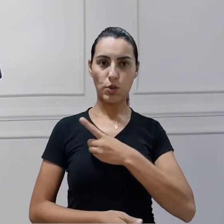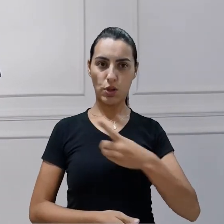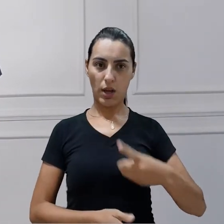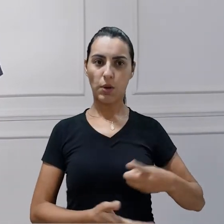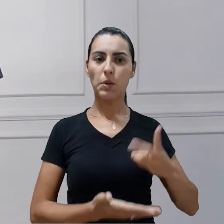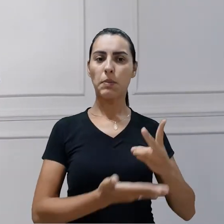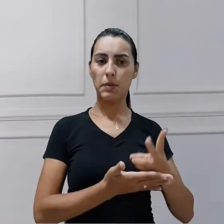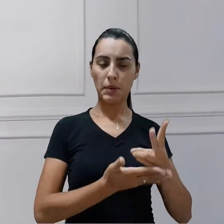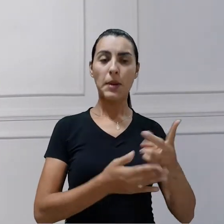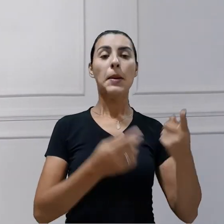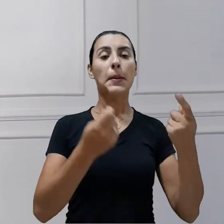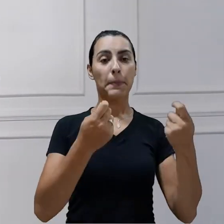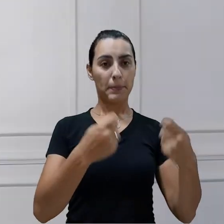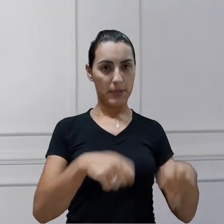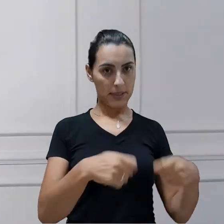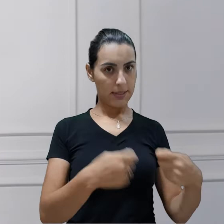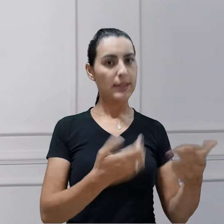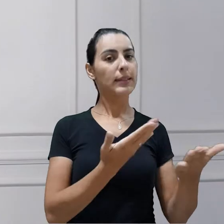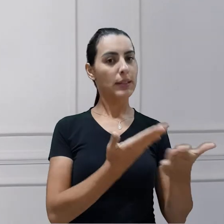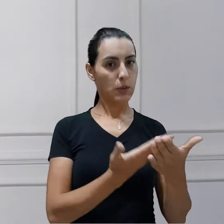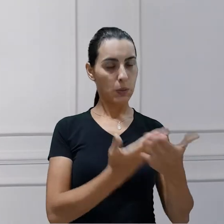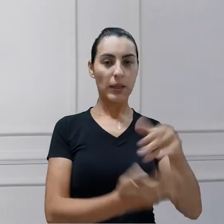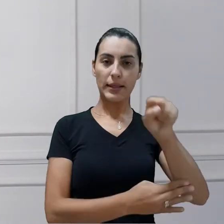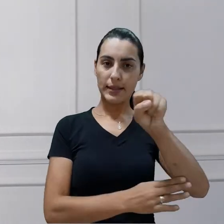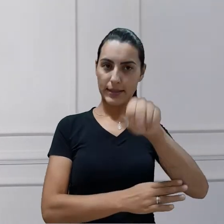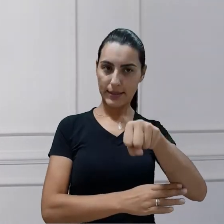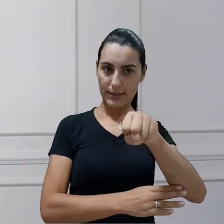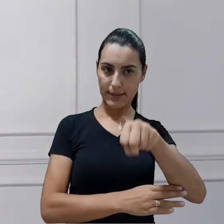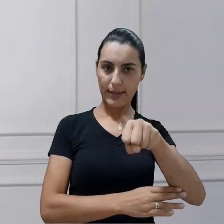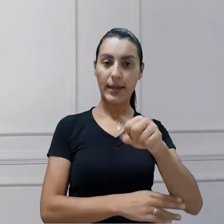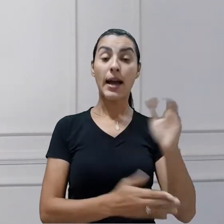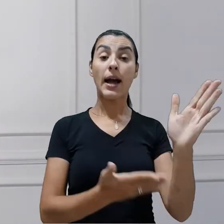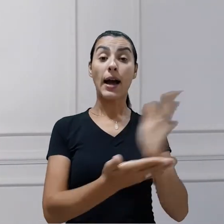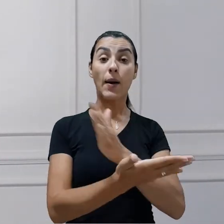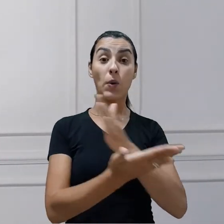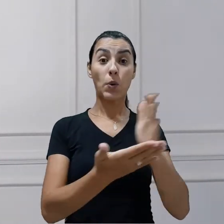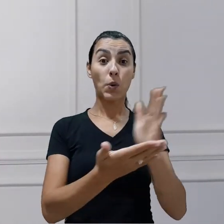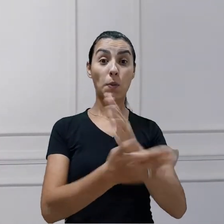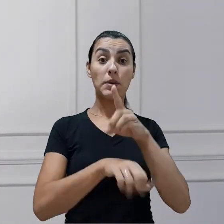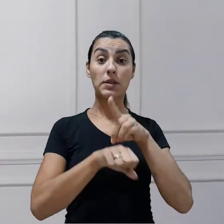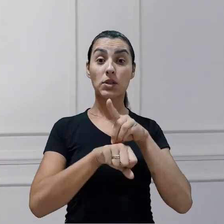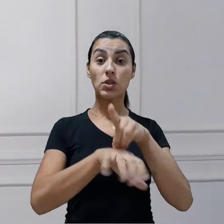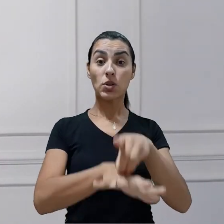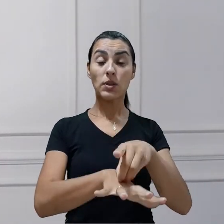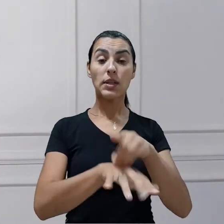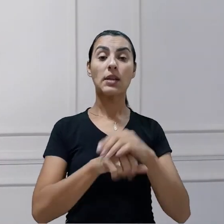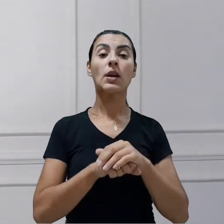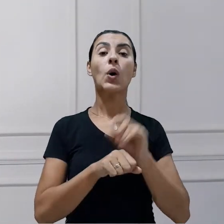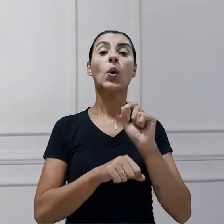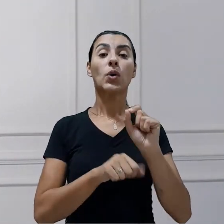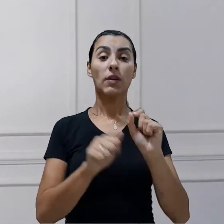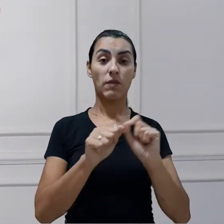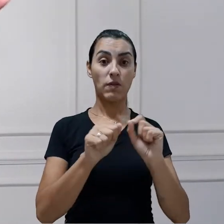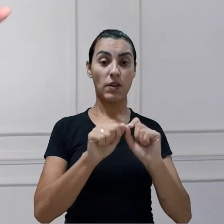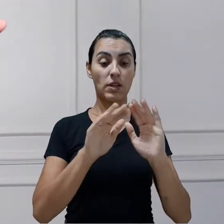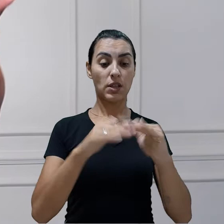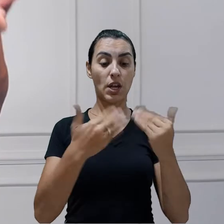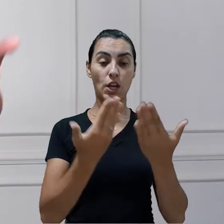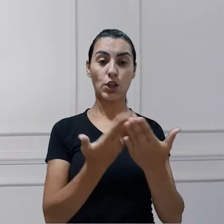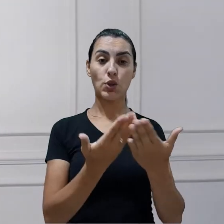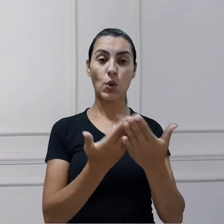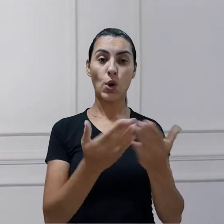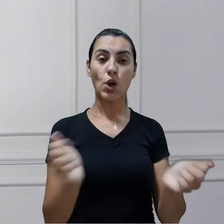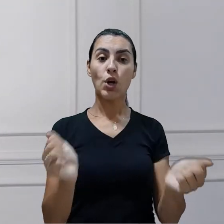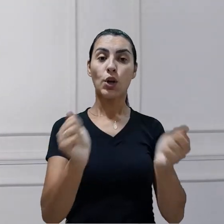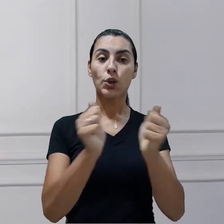por um processo formativo. Em algumas dioceses, eles fazem a escola em conjunto com